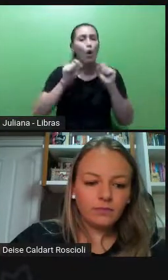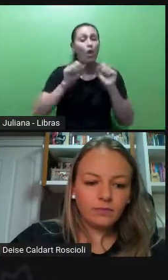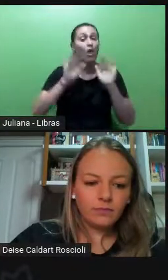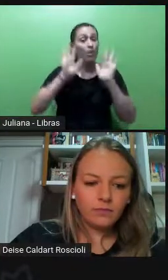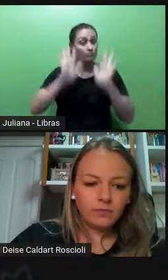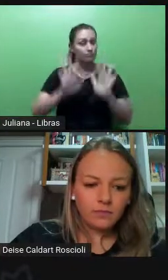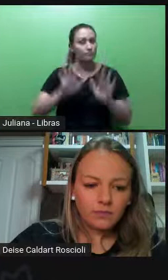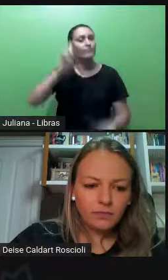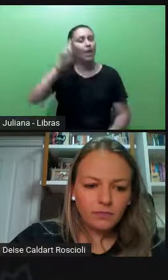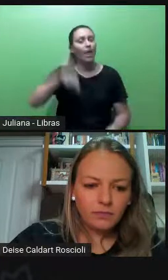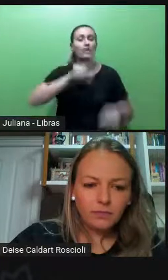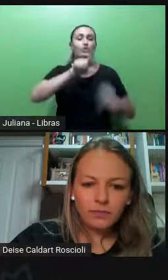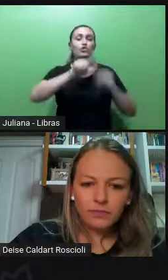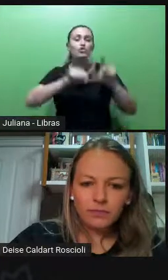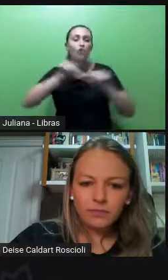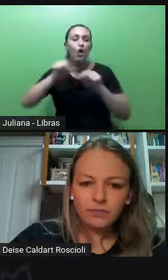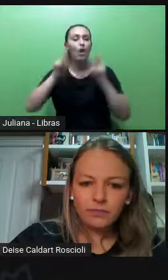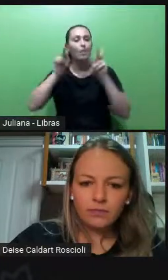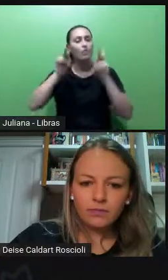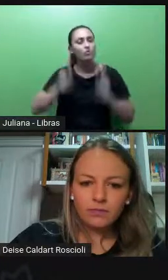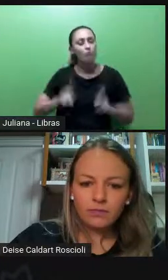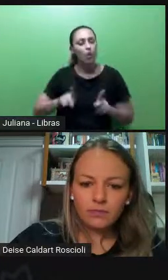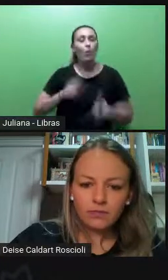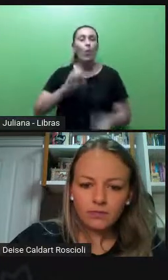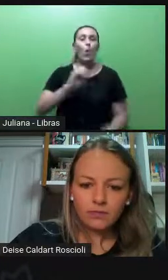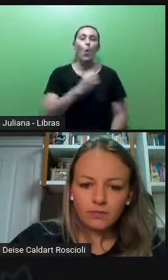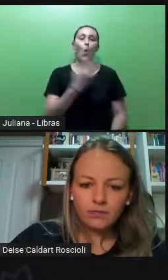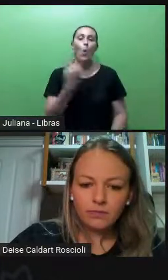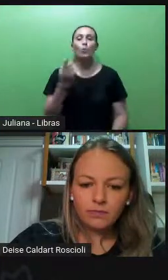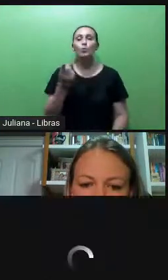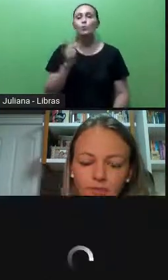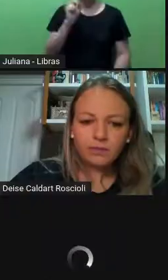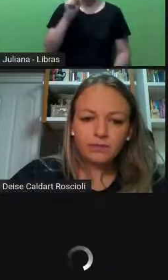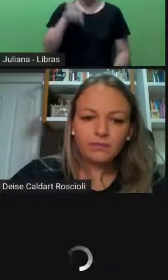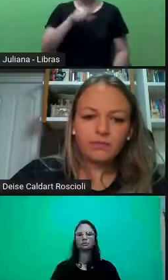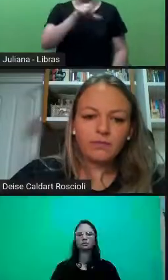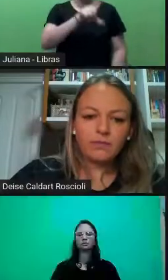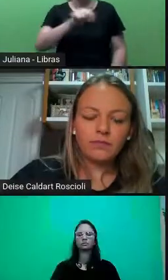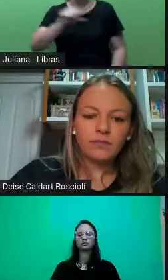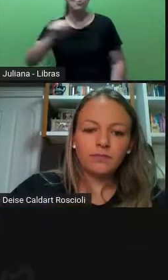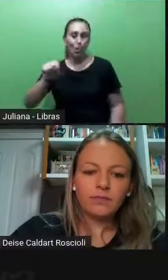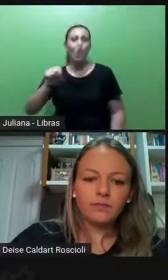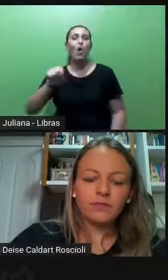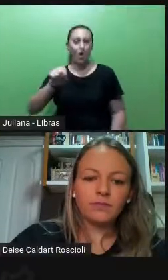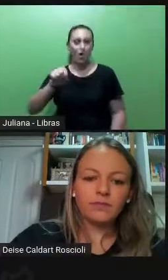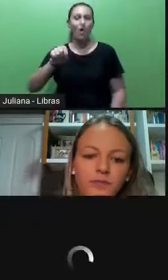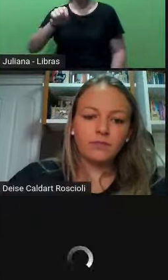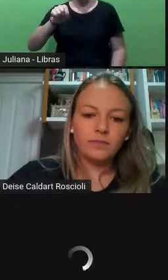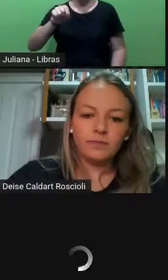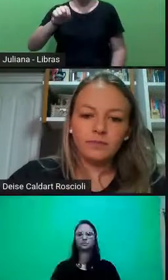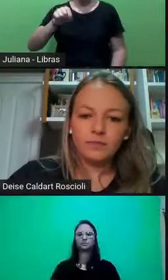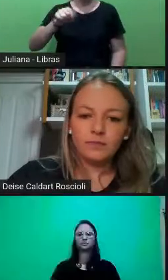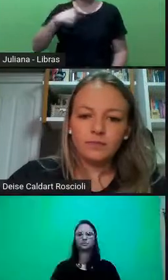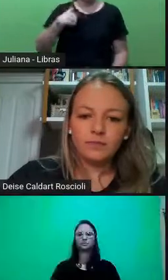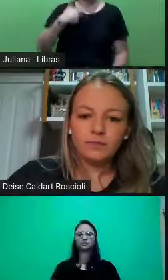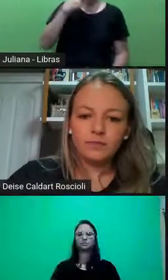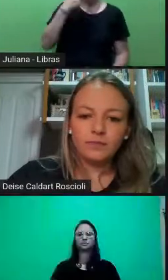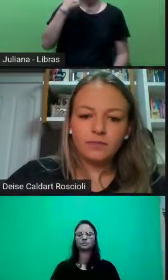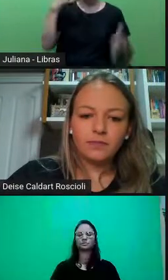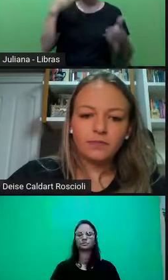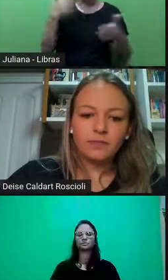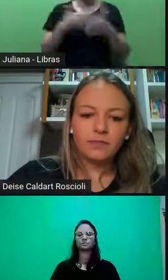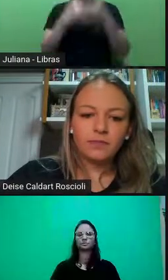escolha dessas pessoas, ou nem, às vezes, nem é bem uma escolha quando eu falo em condicionar, não estou falando bem em escolha, né? Porque eu limito as opções,